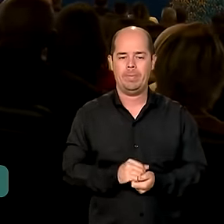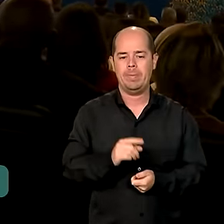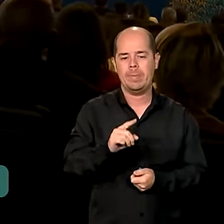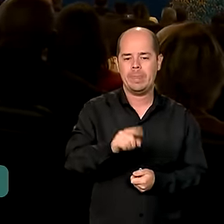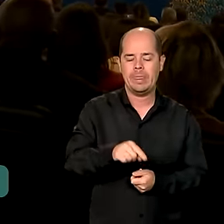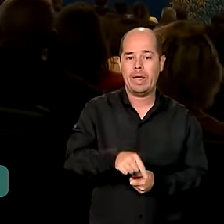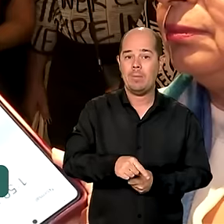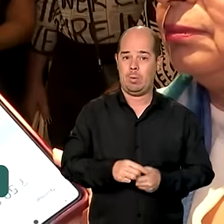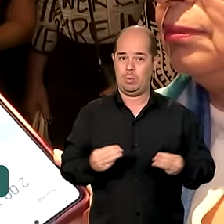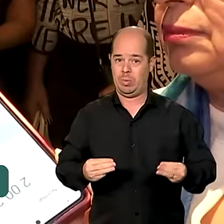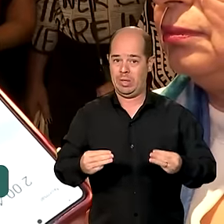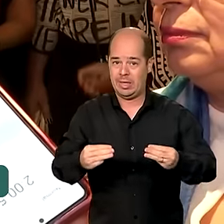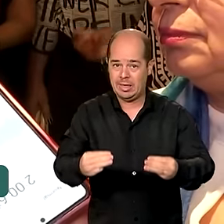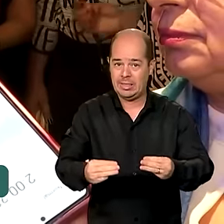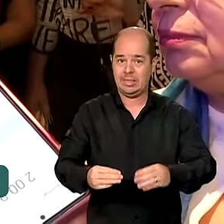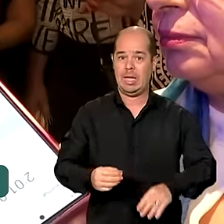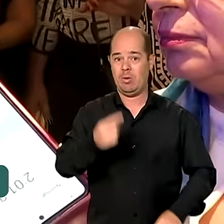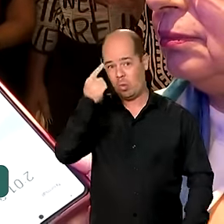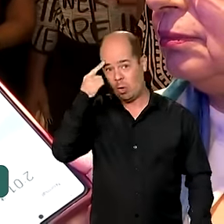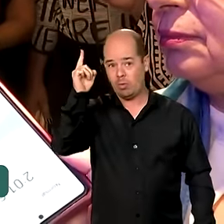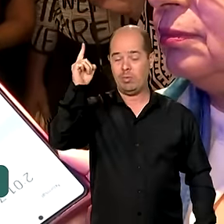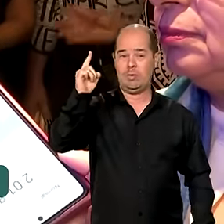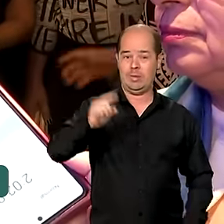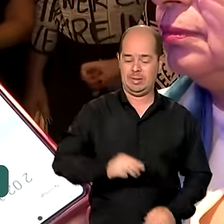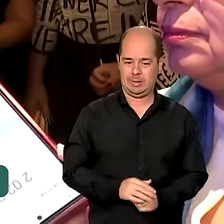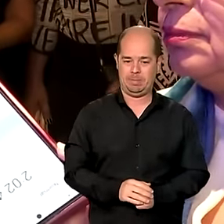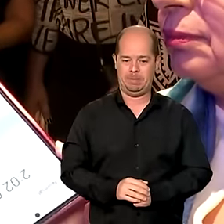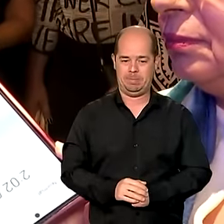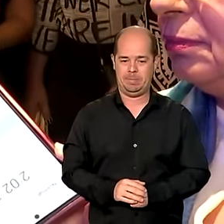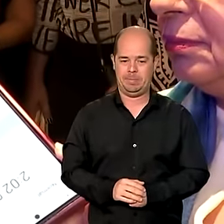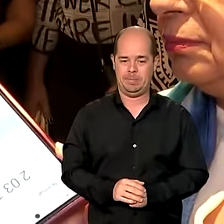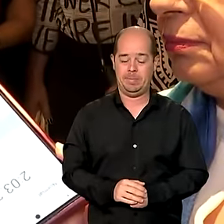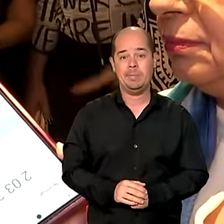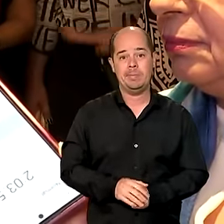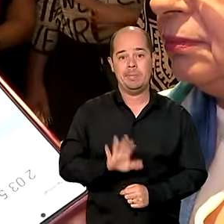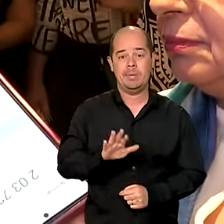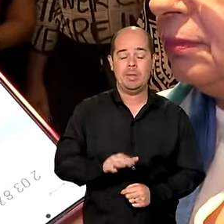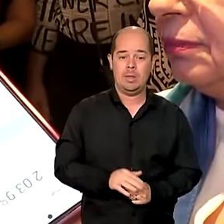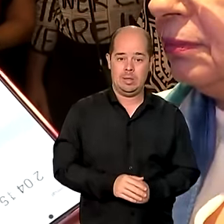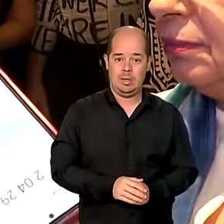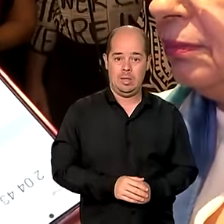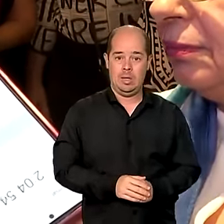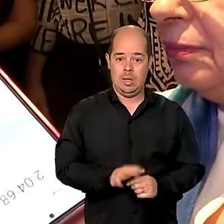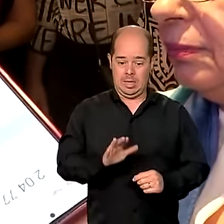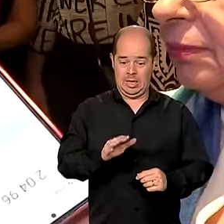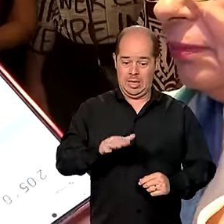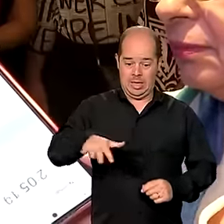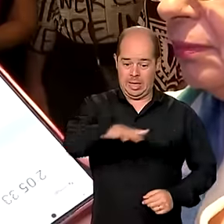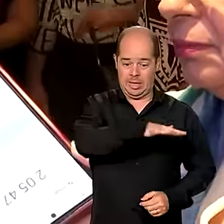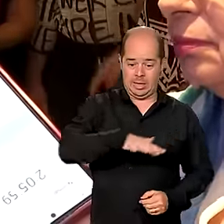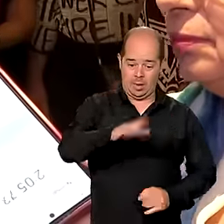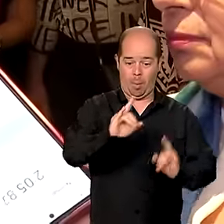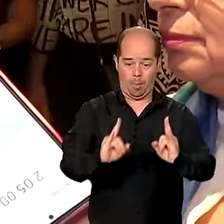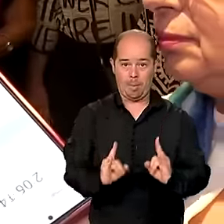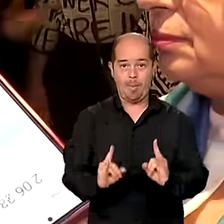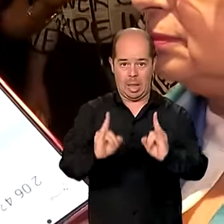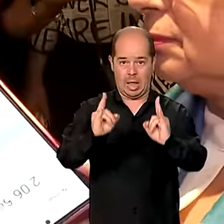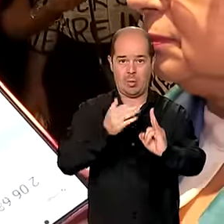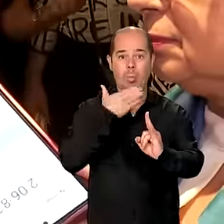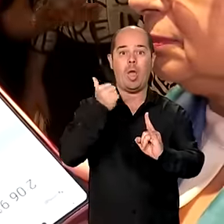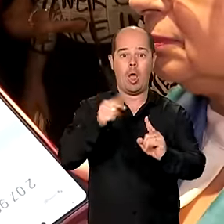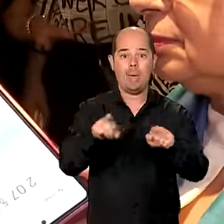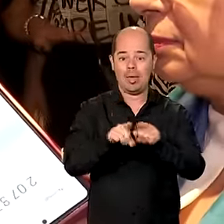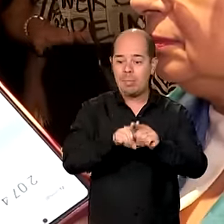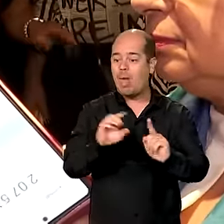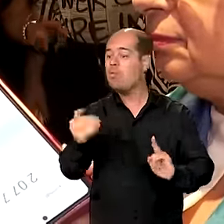Serviços Públicos. Na nossa visão, isso melhora não só o equipamento em si, mas o entorno todo. A sabe que a Estação da Leopoldina, por exemplo, é um